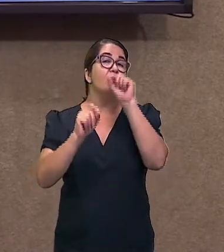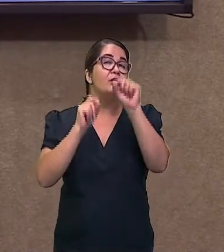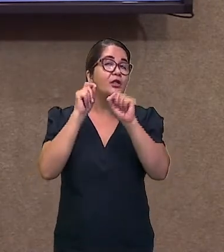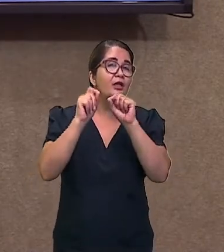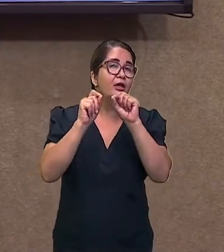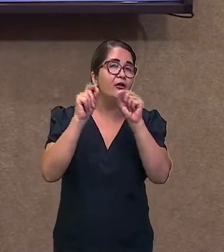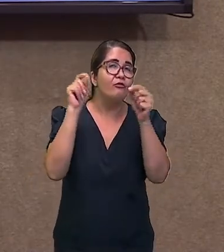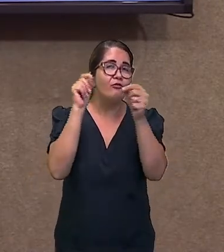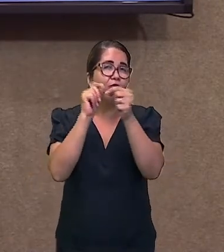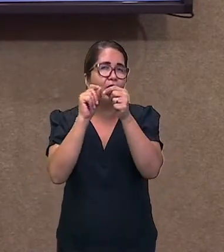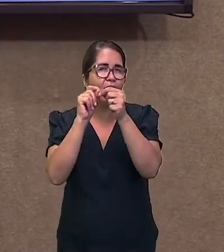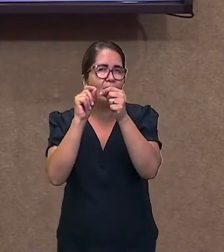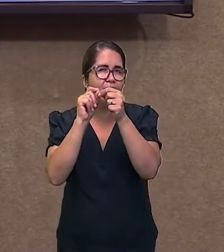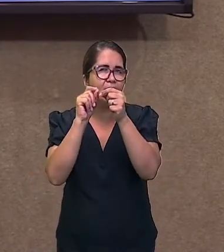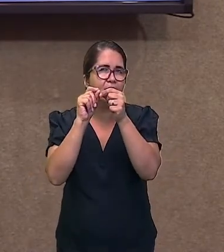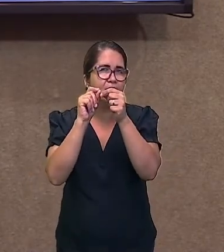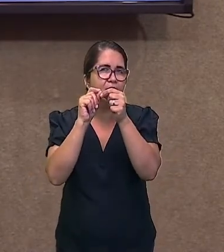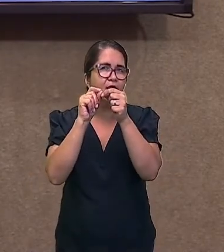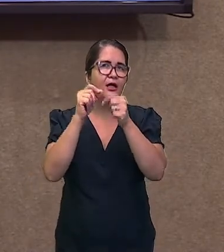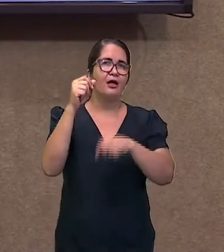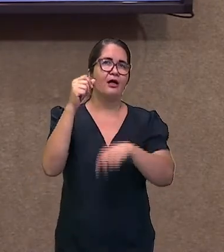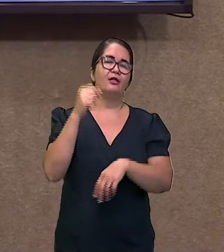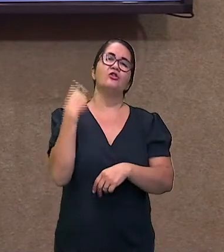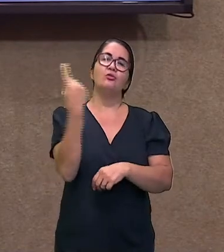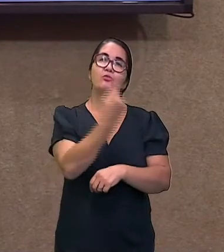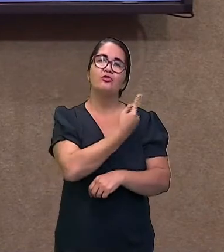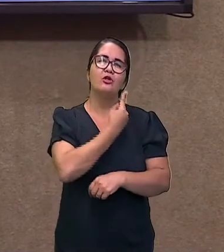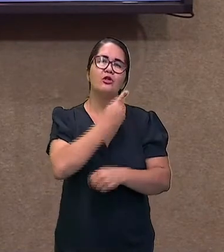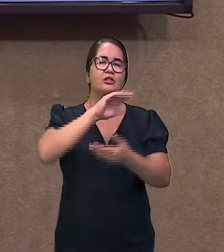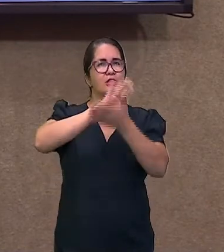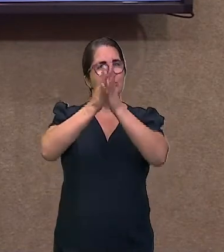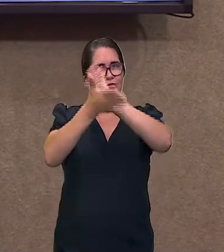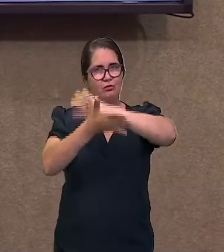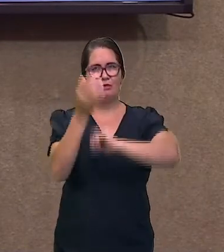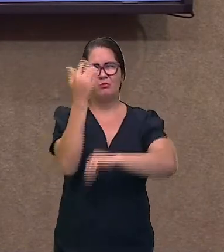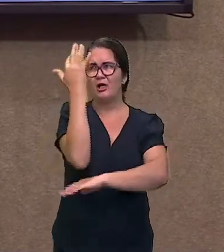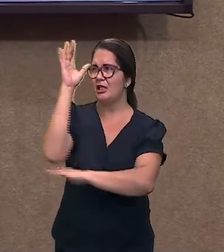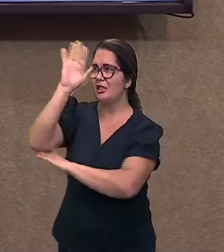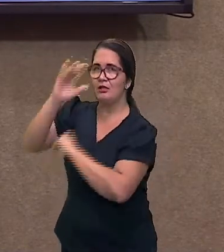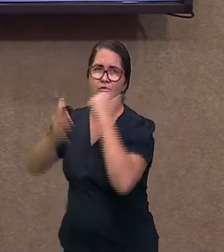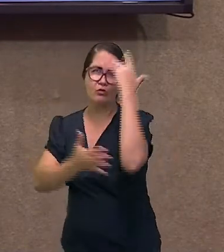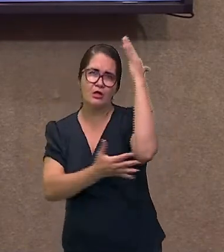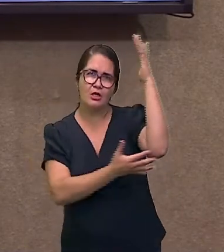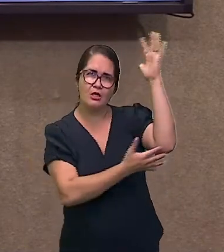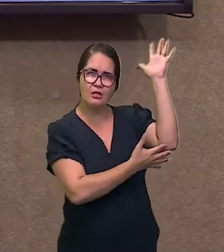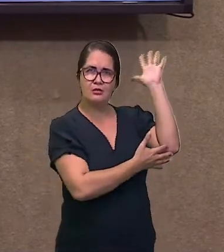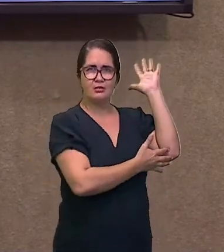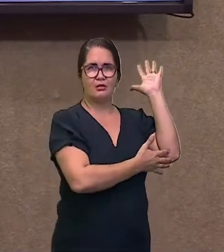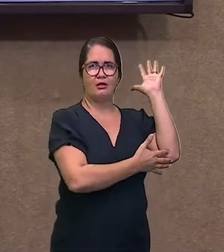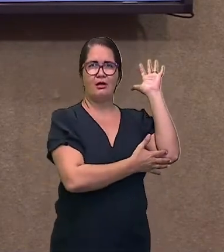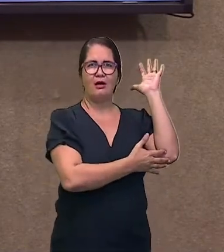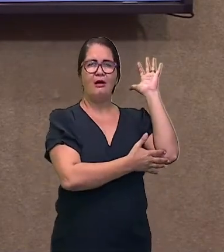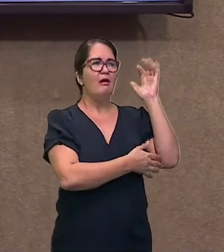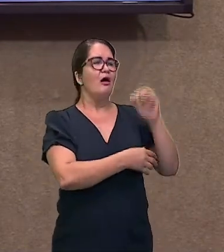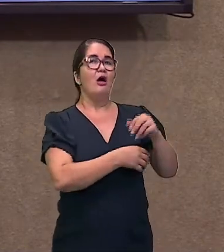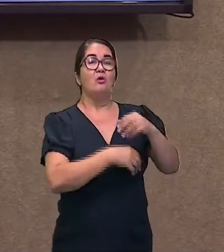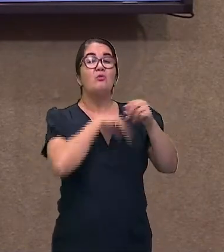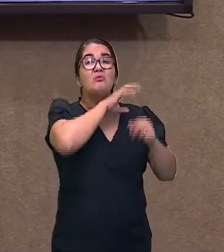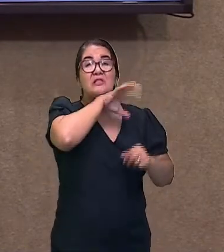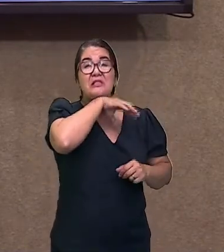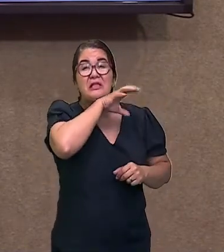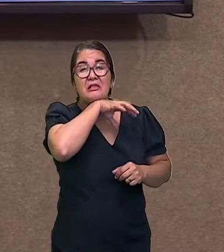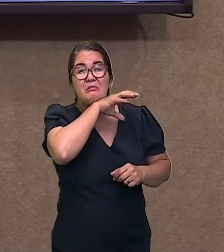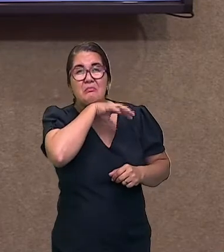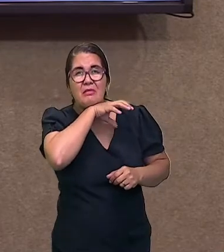só pelo prazer de tirar, somos nós. Infelizmente, muitas vezes o homem